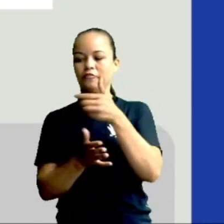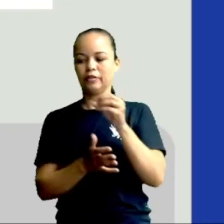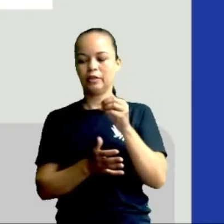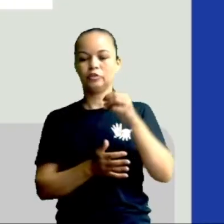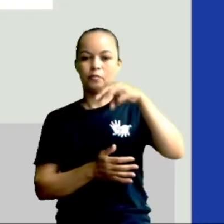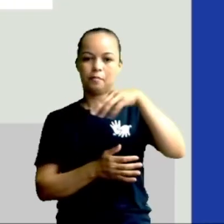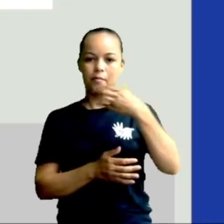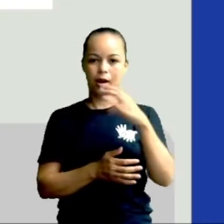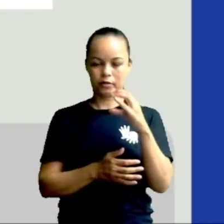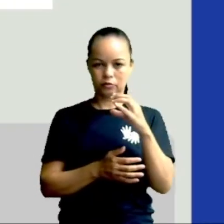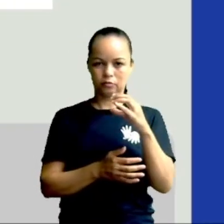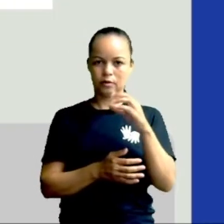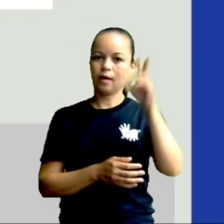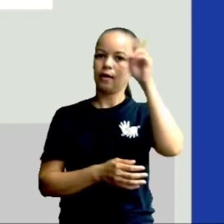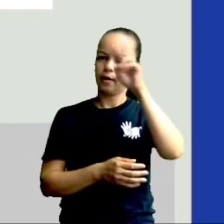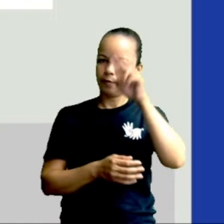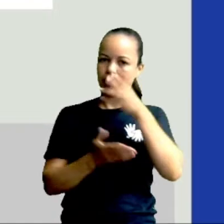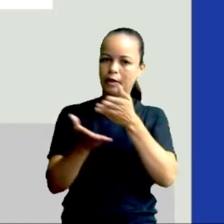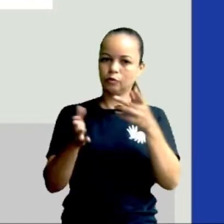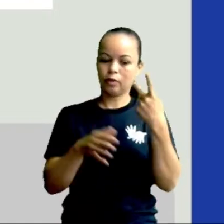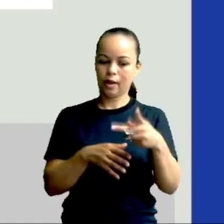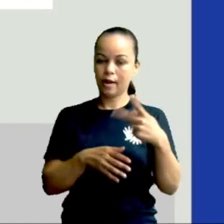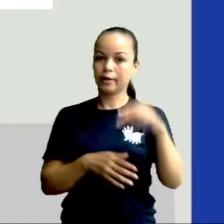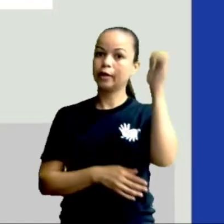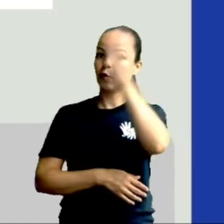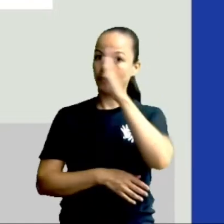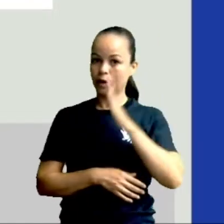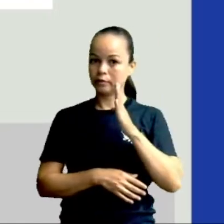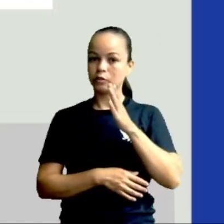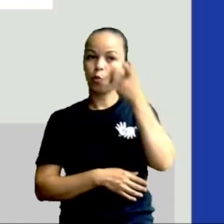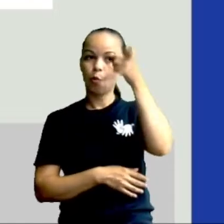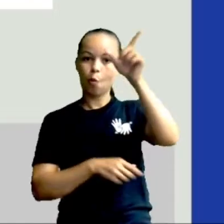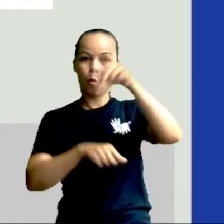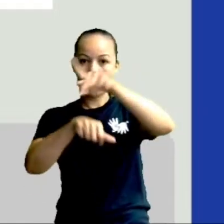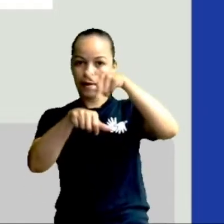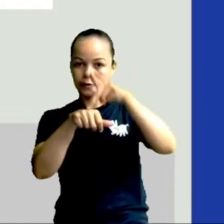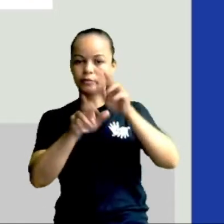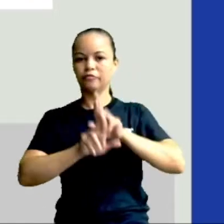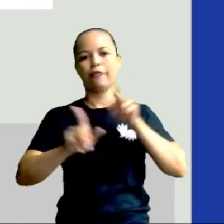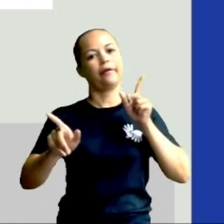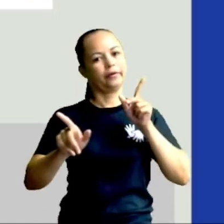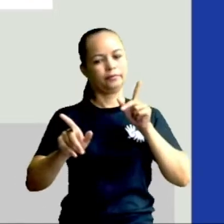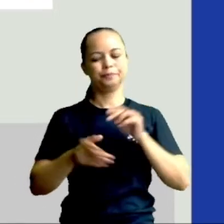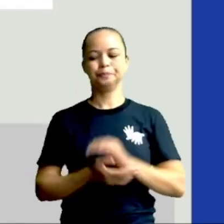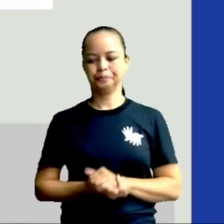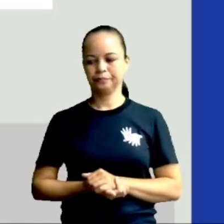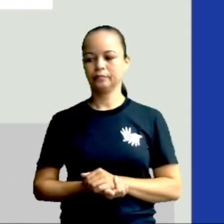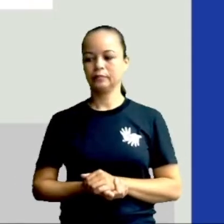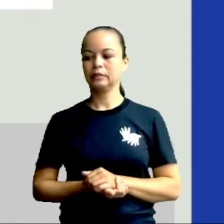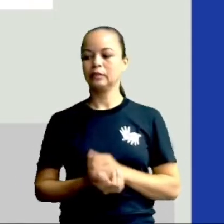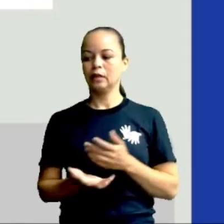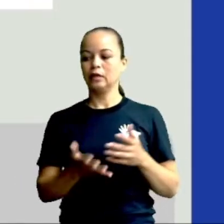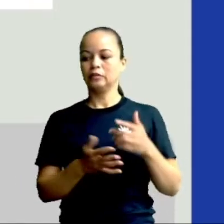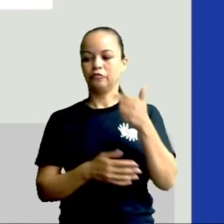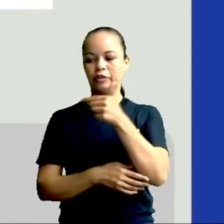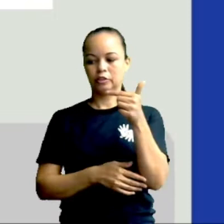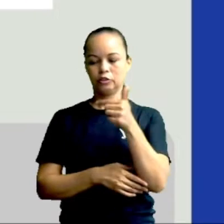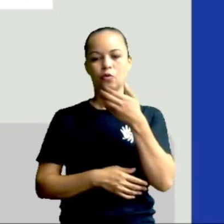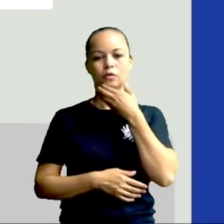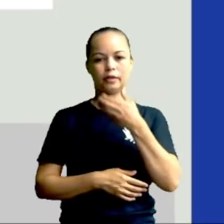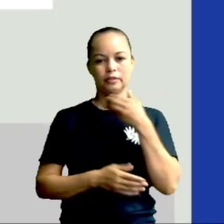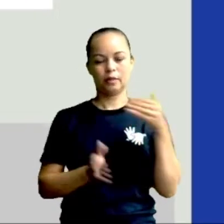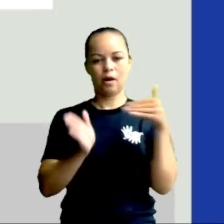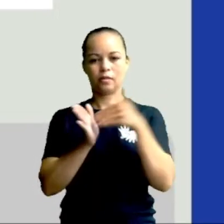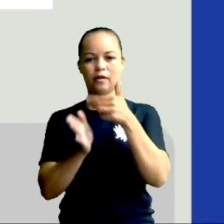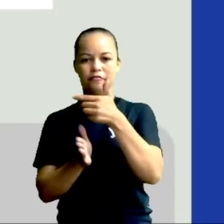referentes ao nosso país, Ao Brasil. Do outro lado do mundo já é outra coisa, tá? Então, de 22 de dezembro a